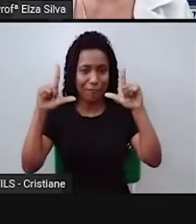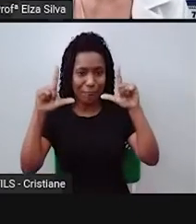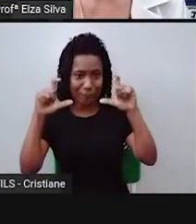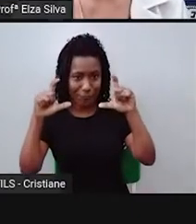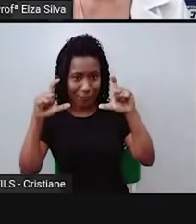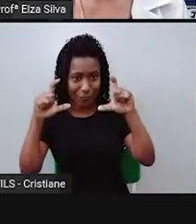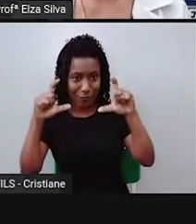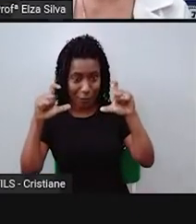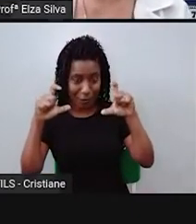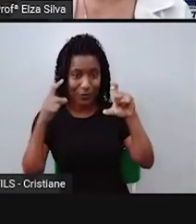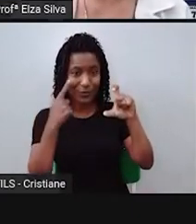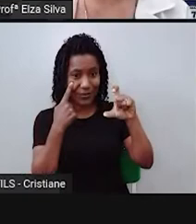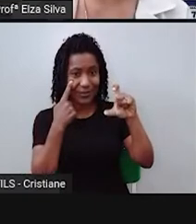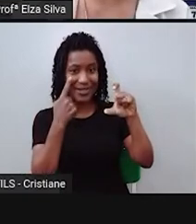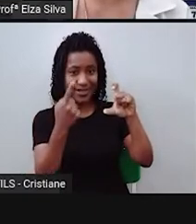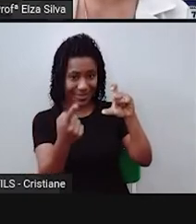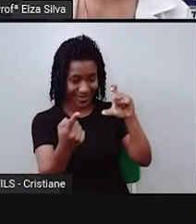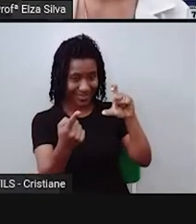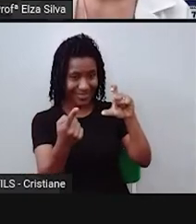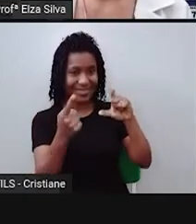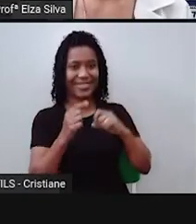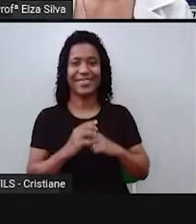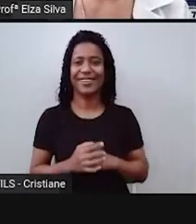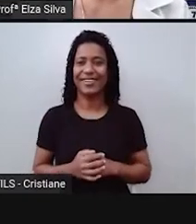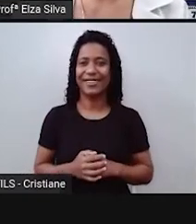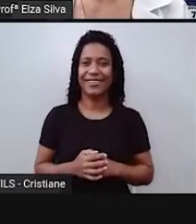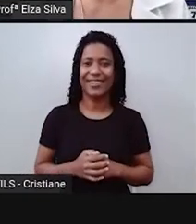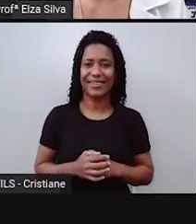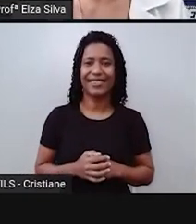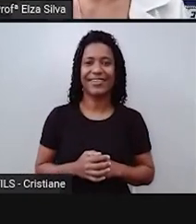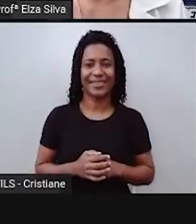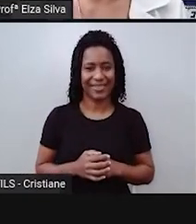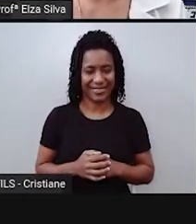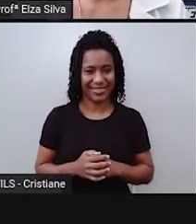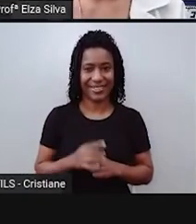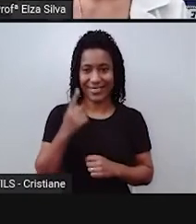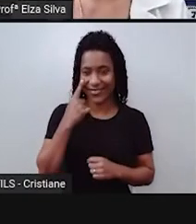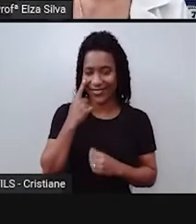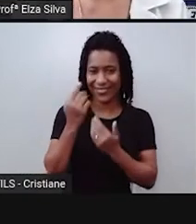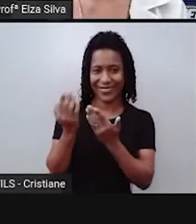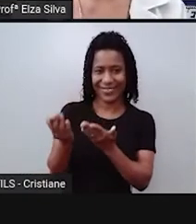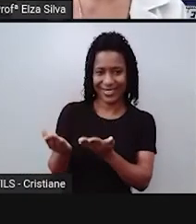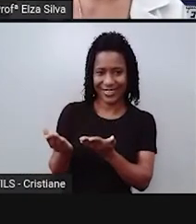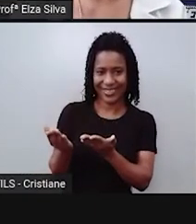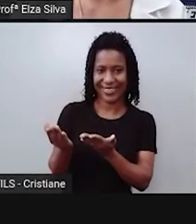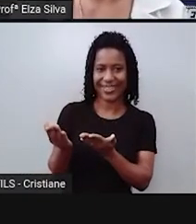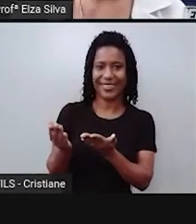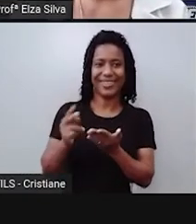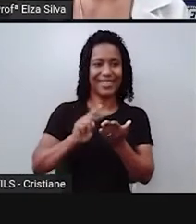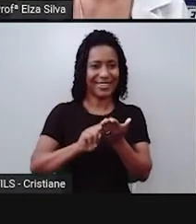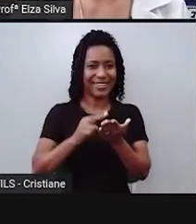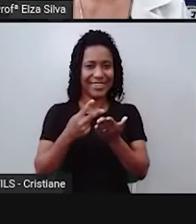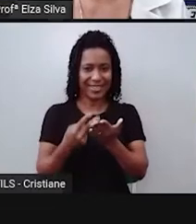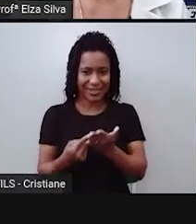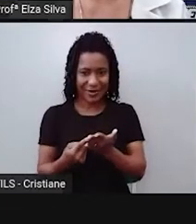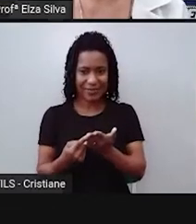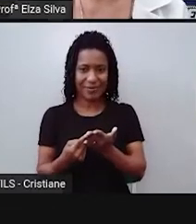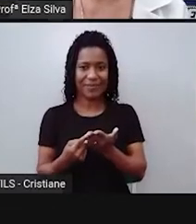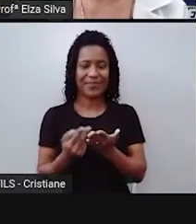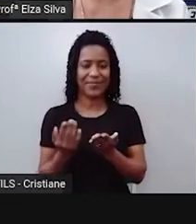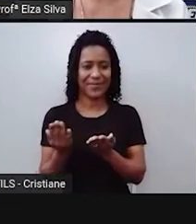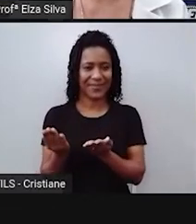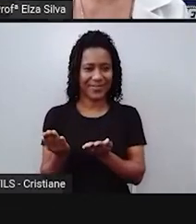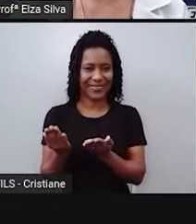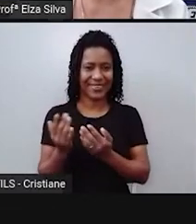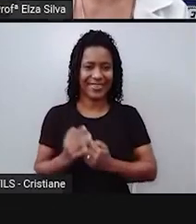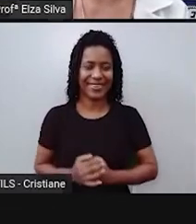Como a gente pode ver aqui este exemplo. Gus says, I'm not a toy, so don't give me